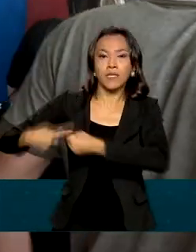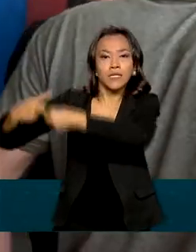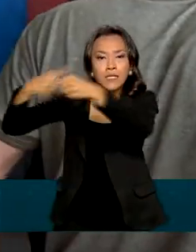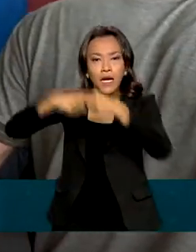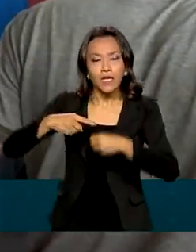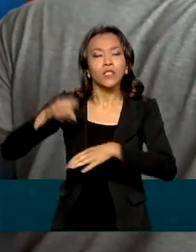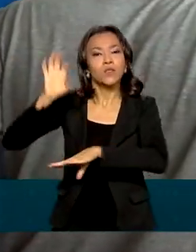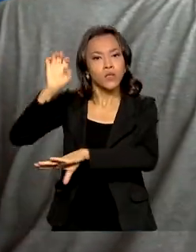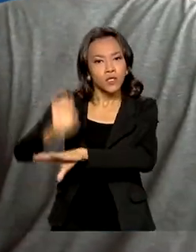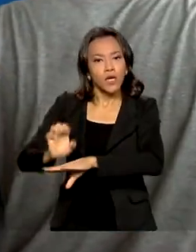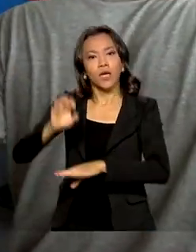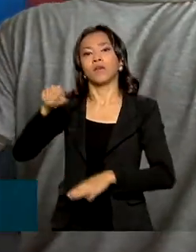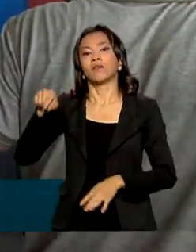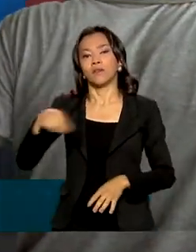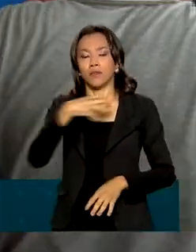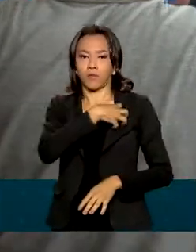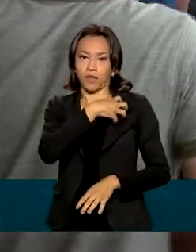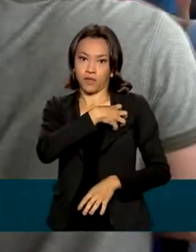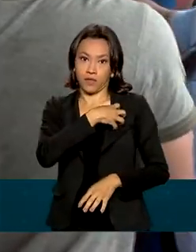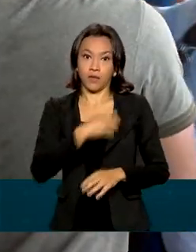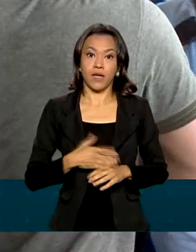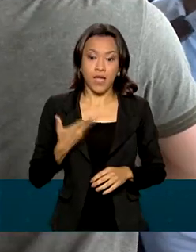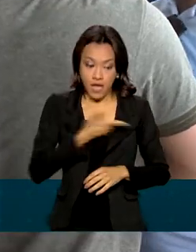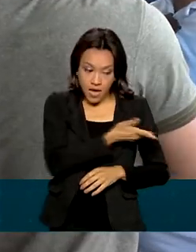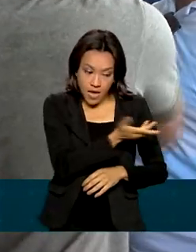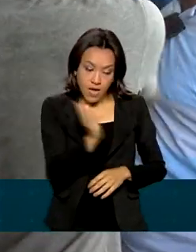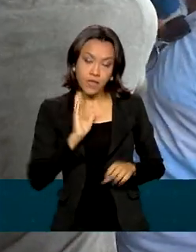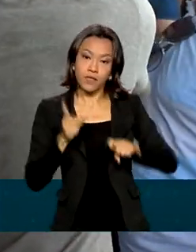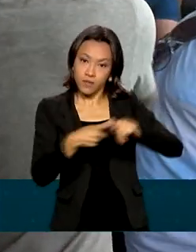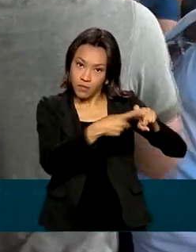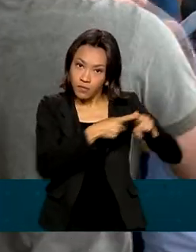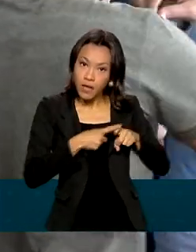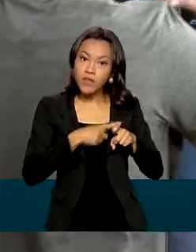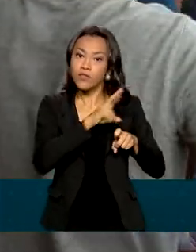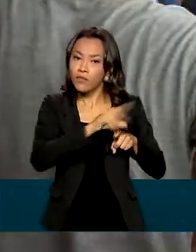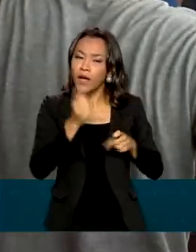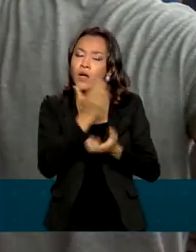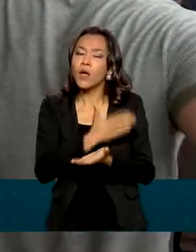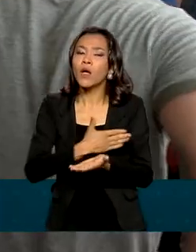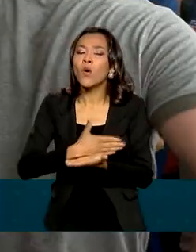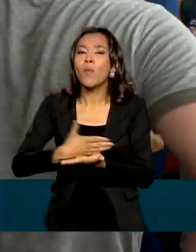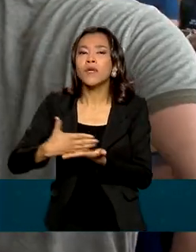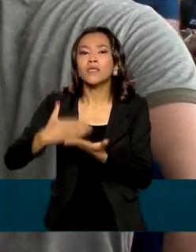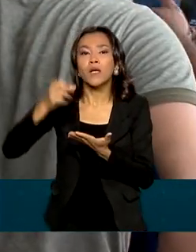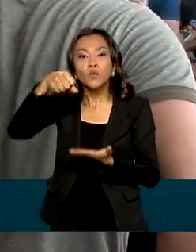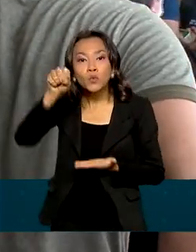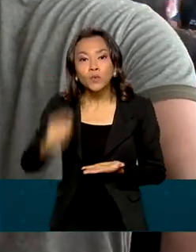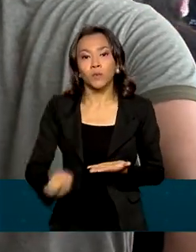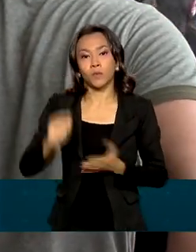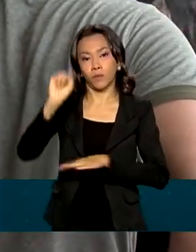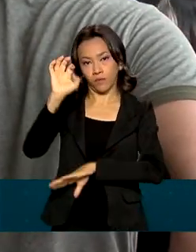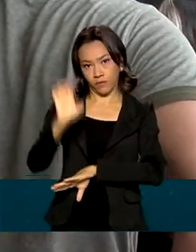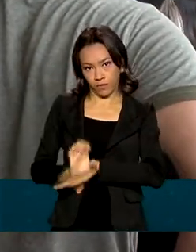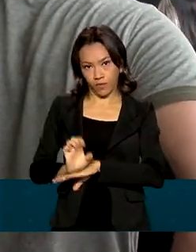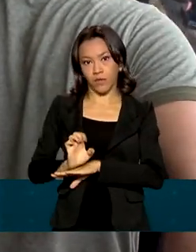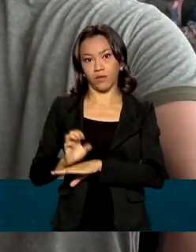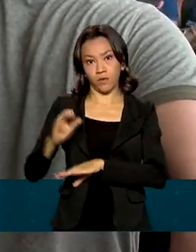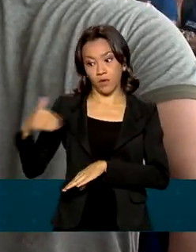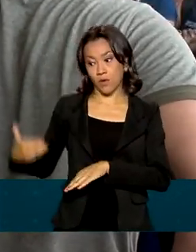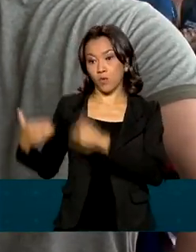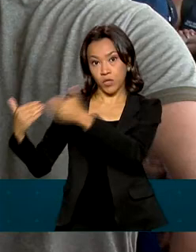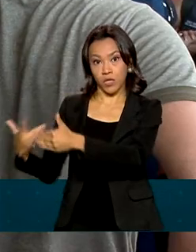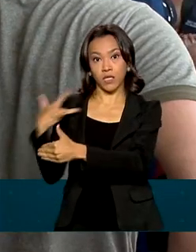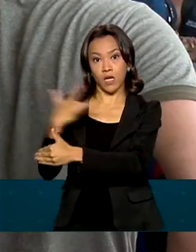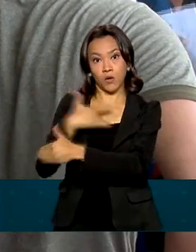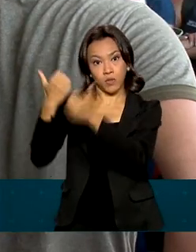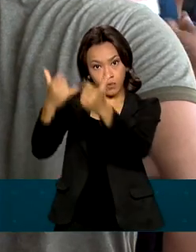estados de calamidade pública. Esses profissionais vão atuar inicialmente no sul do estado. Segundo o Ministério, mais